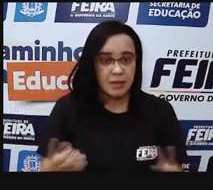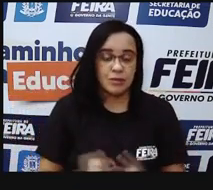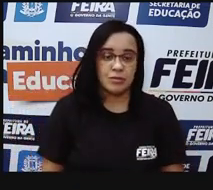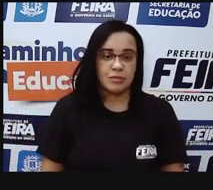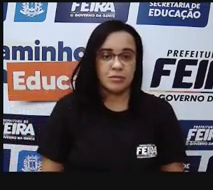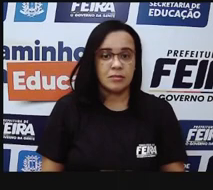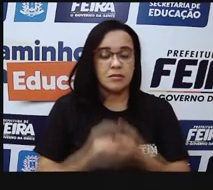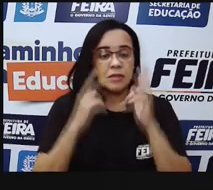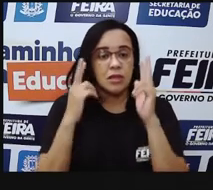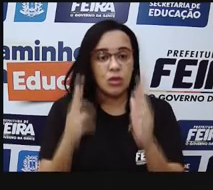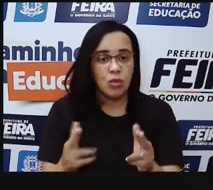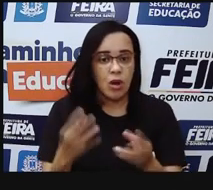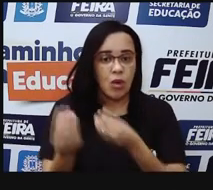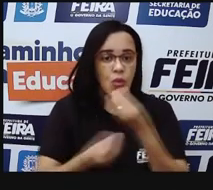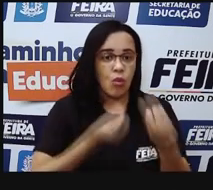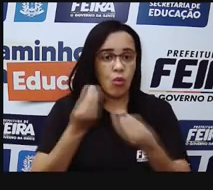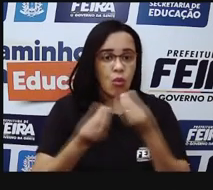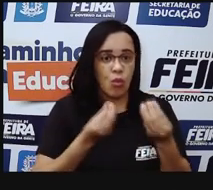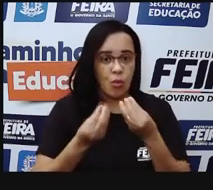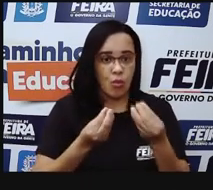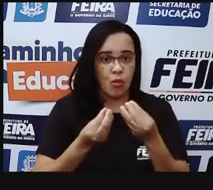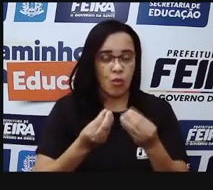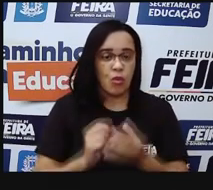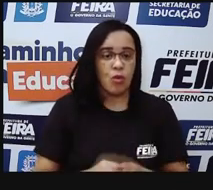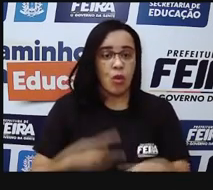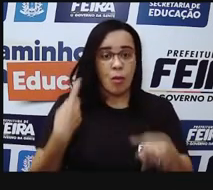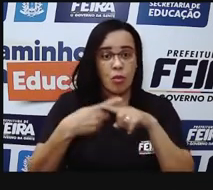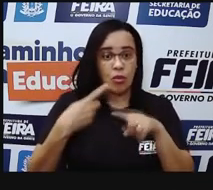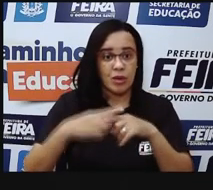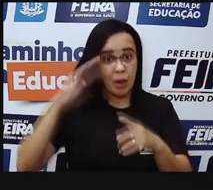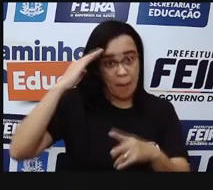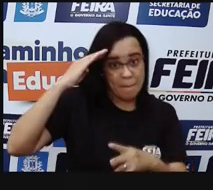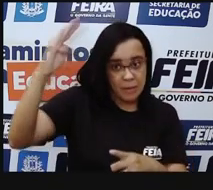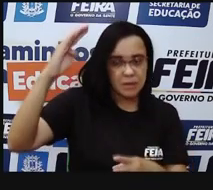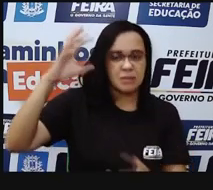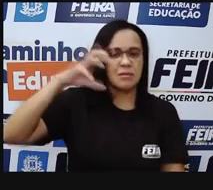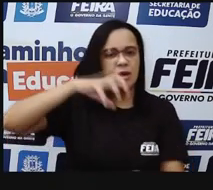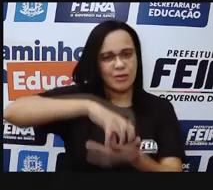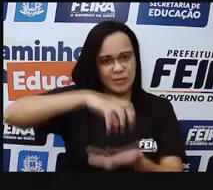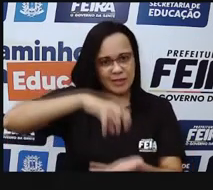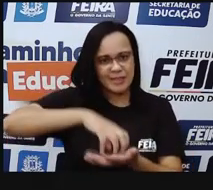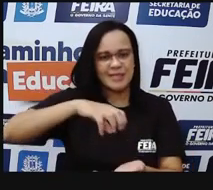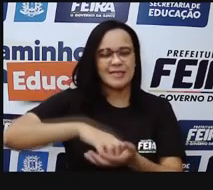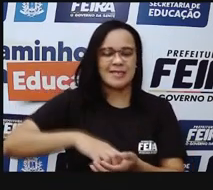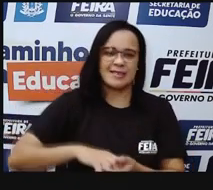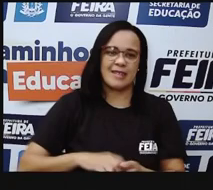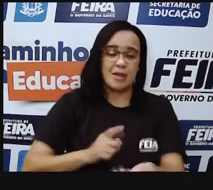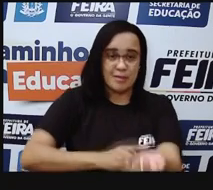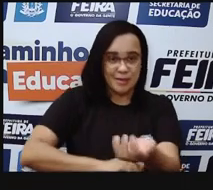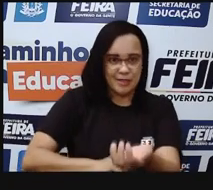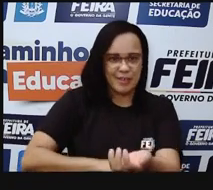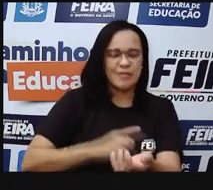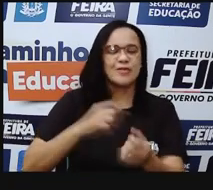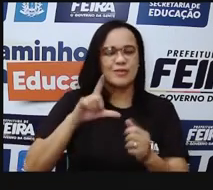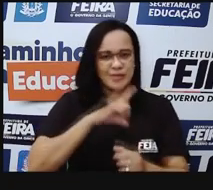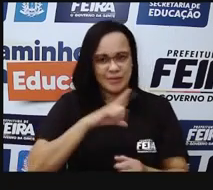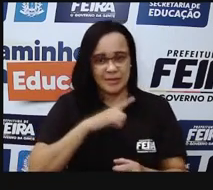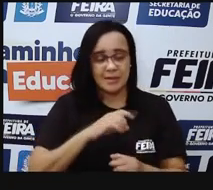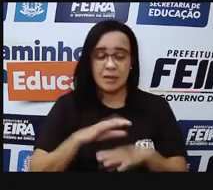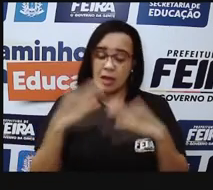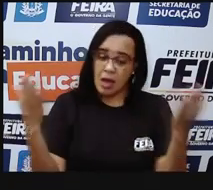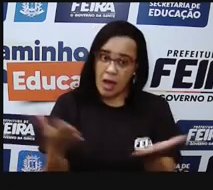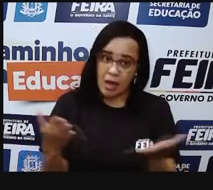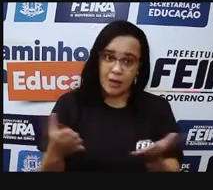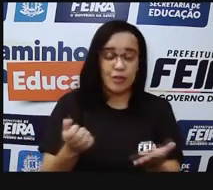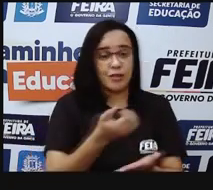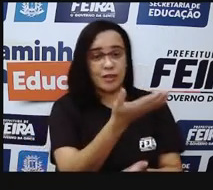feita pelo nosso sistema nervoso central. No mais, é sua vez de buscar mais